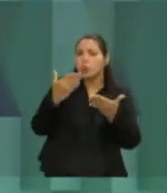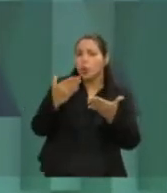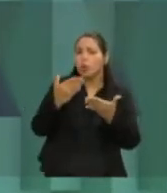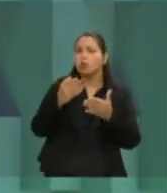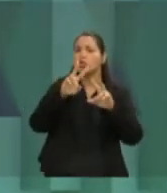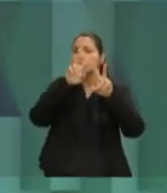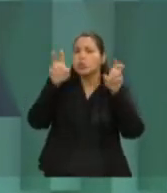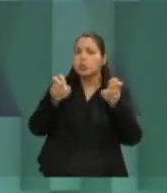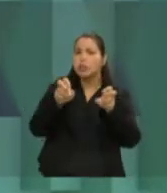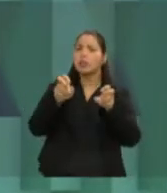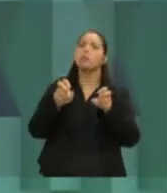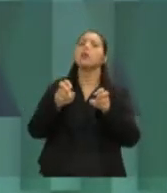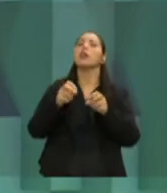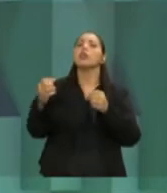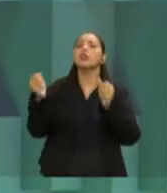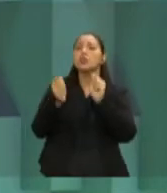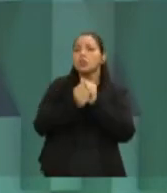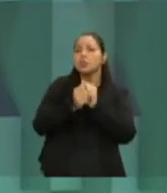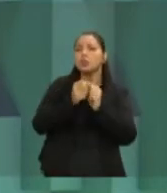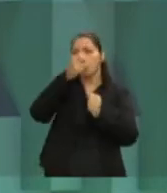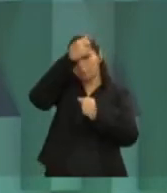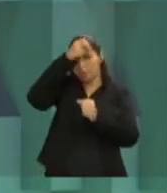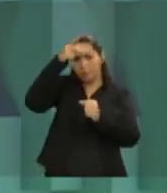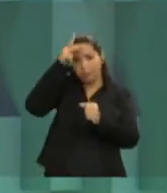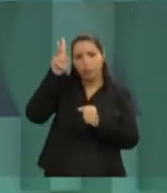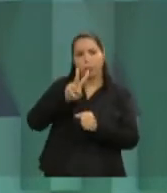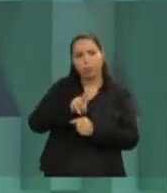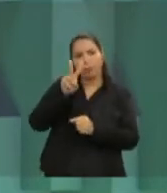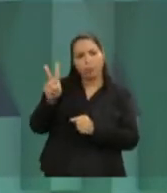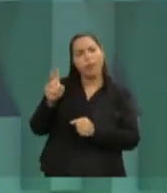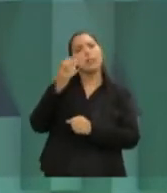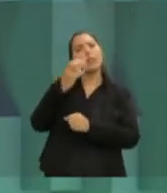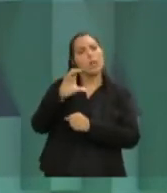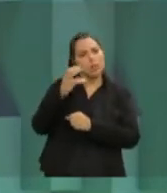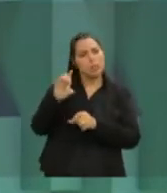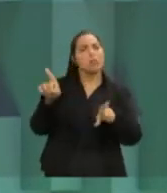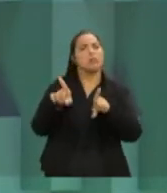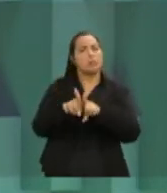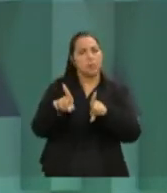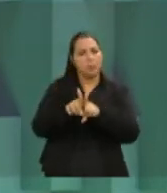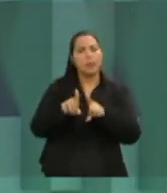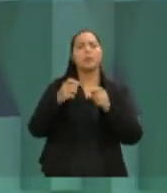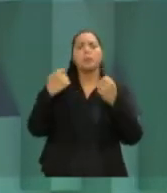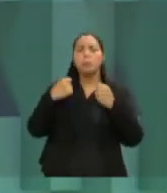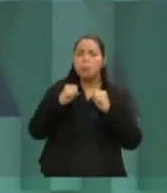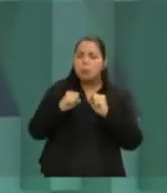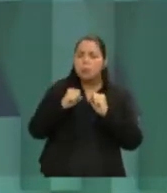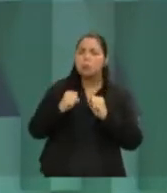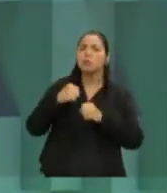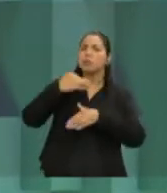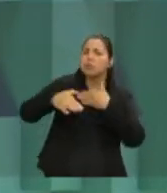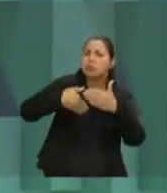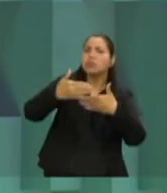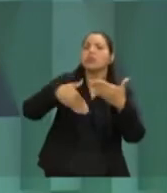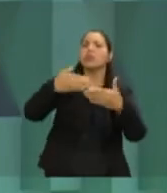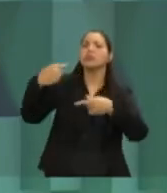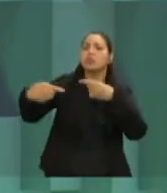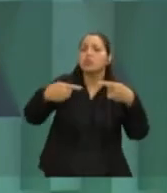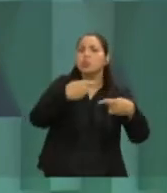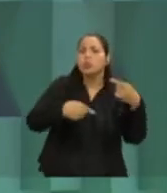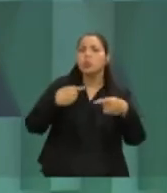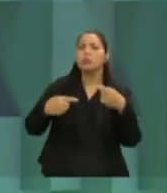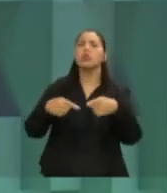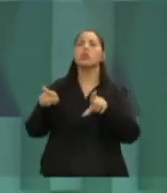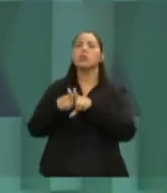principalmente Vila Velha e Cariacica. Então, estou motivado com esse tema, acho que nós podemos avançar muito e ainda considerar o trabalho que o governo do Estado vem fazendo